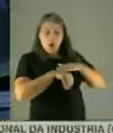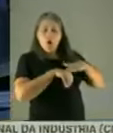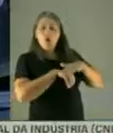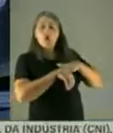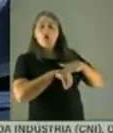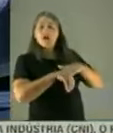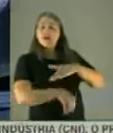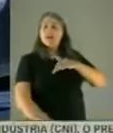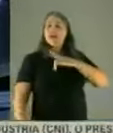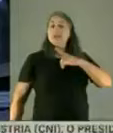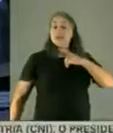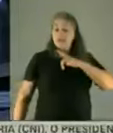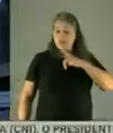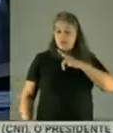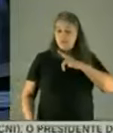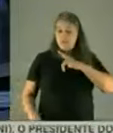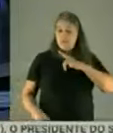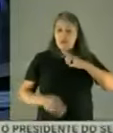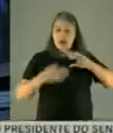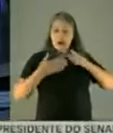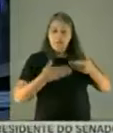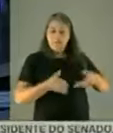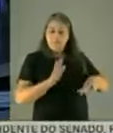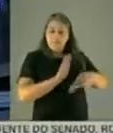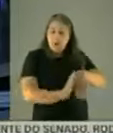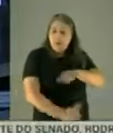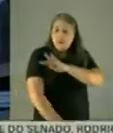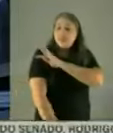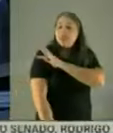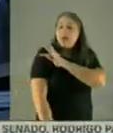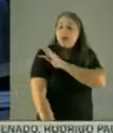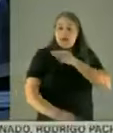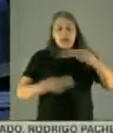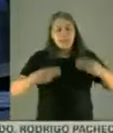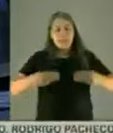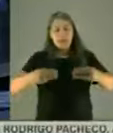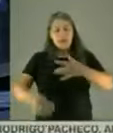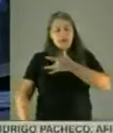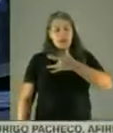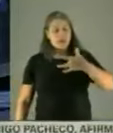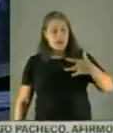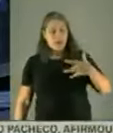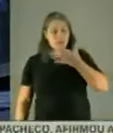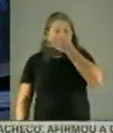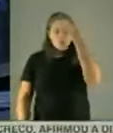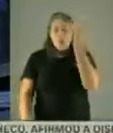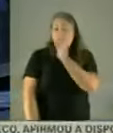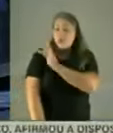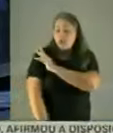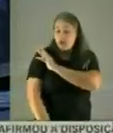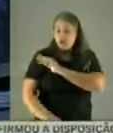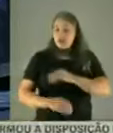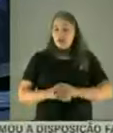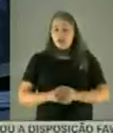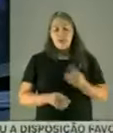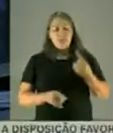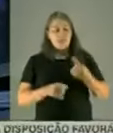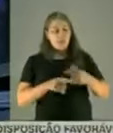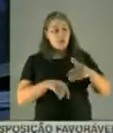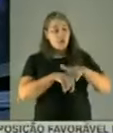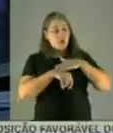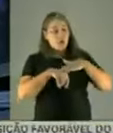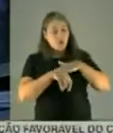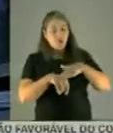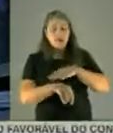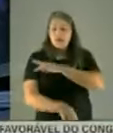ocorrem com relação à parte técnica do Ministério da Saúde, com os técnicos, porque isso eu conversei com